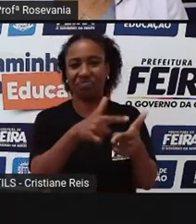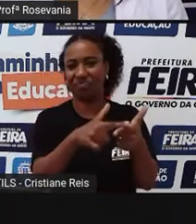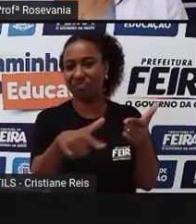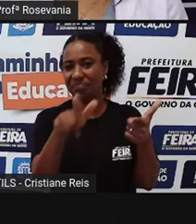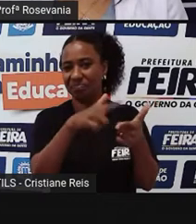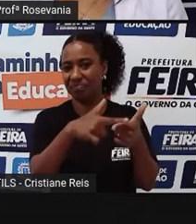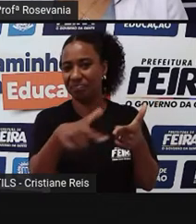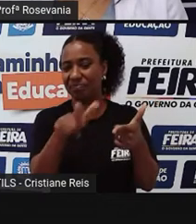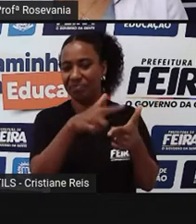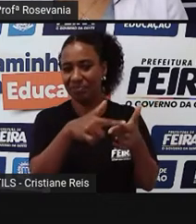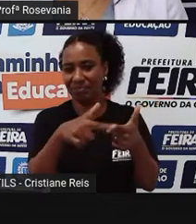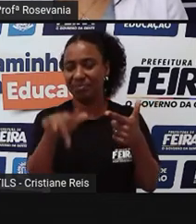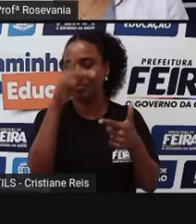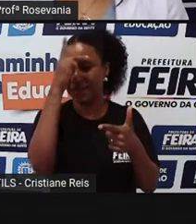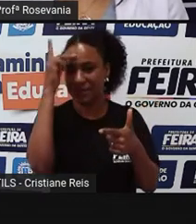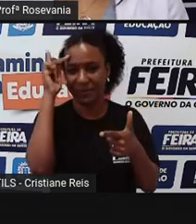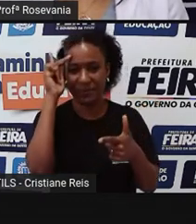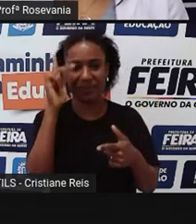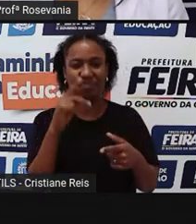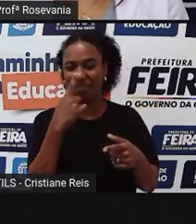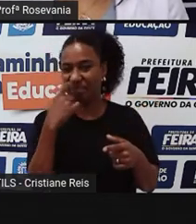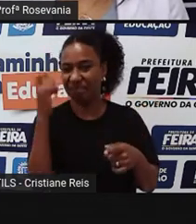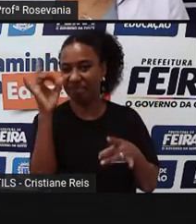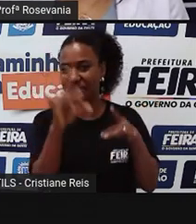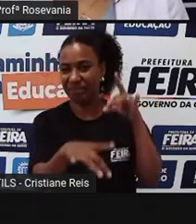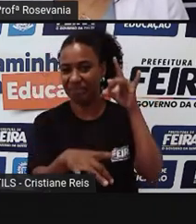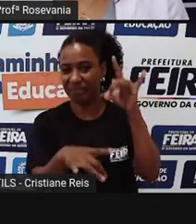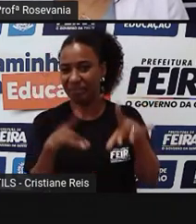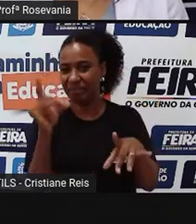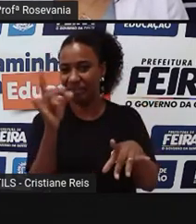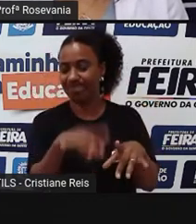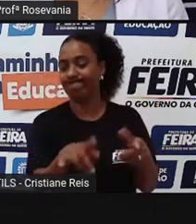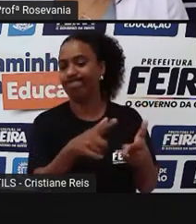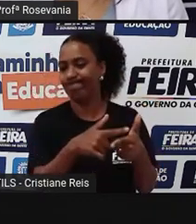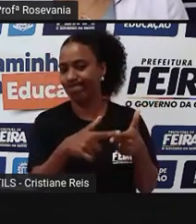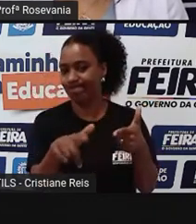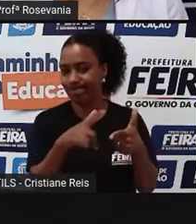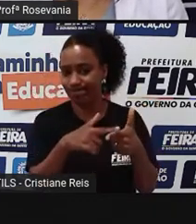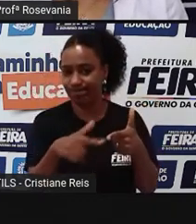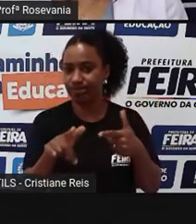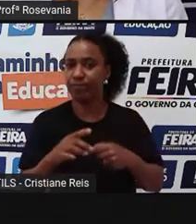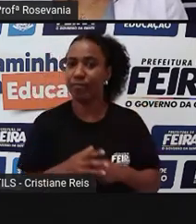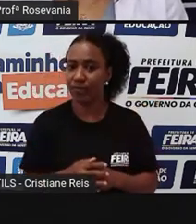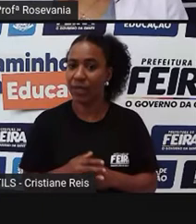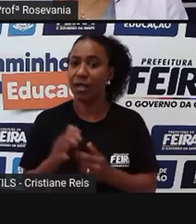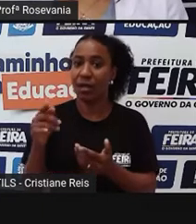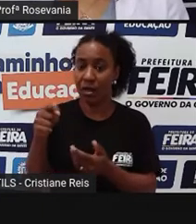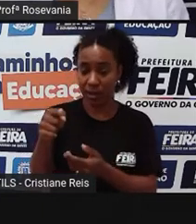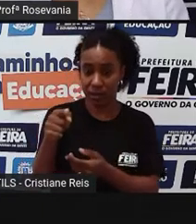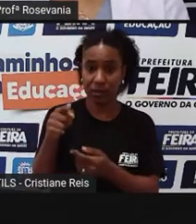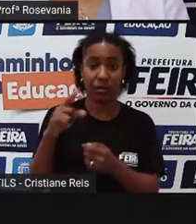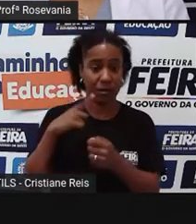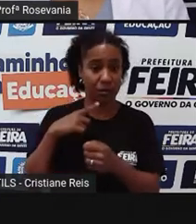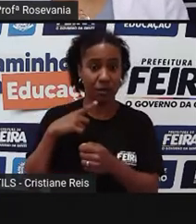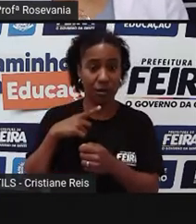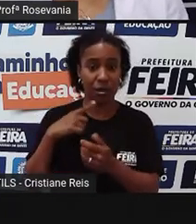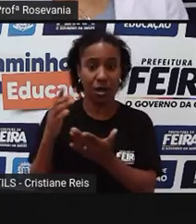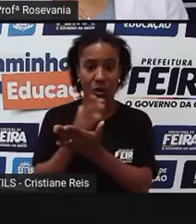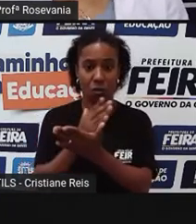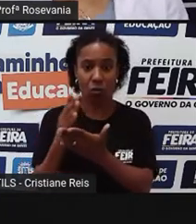percebe aqui nitidamente, né, essa. A daqui, ela foi revitalizada tem pouco tempo, mas algumas atividades humanas